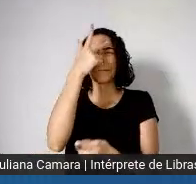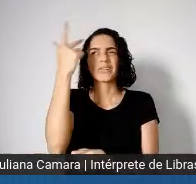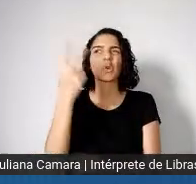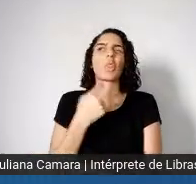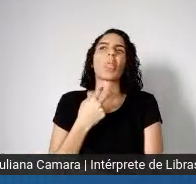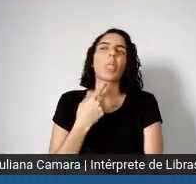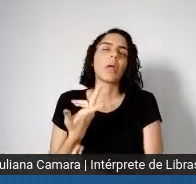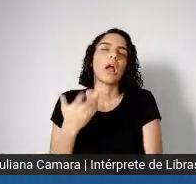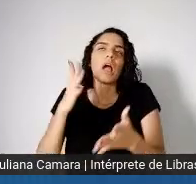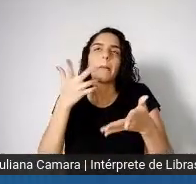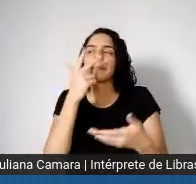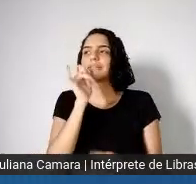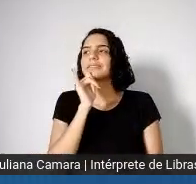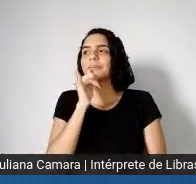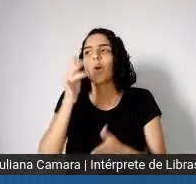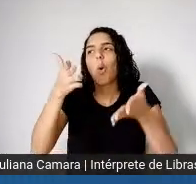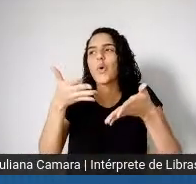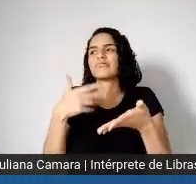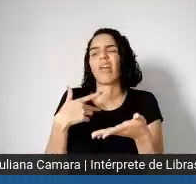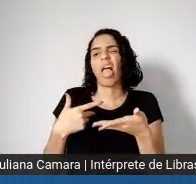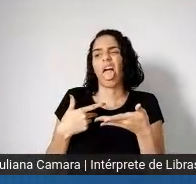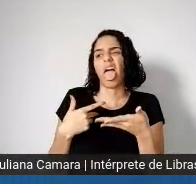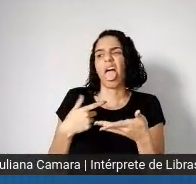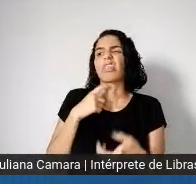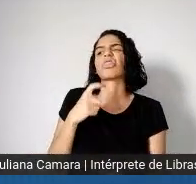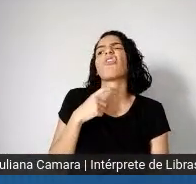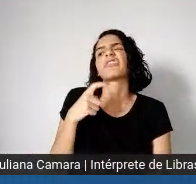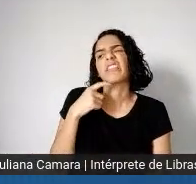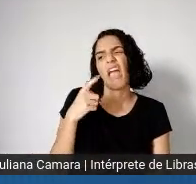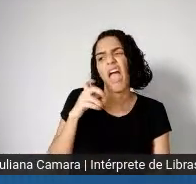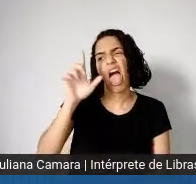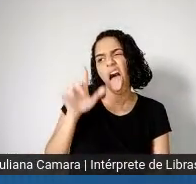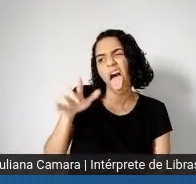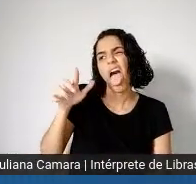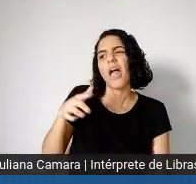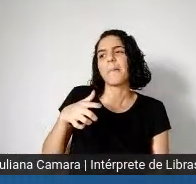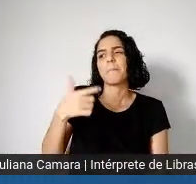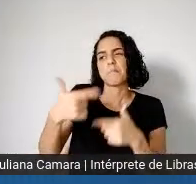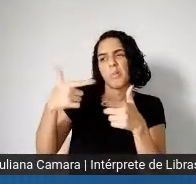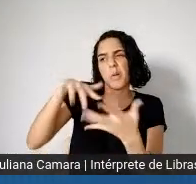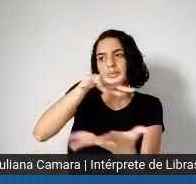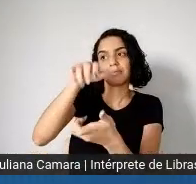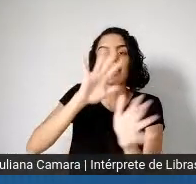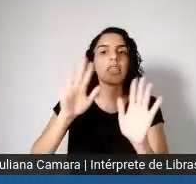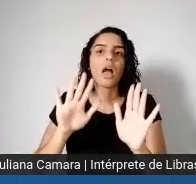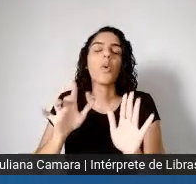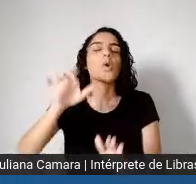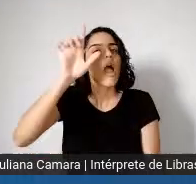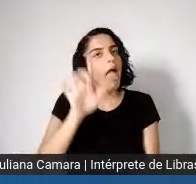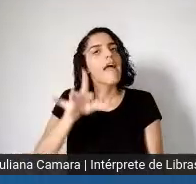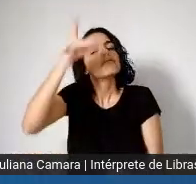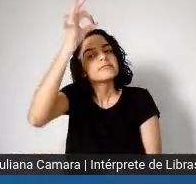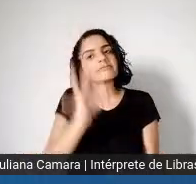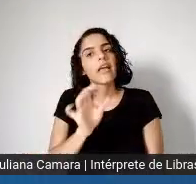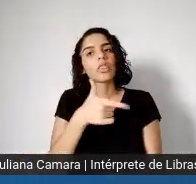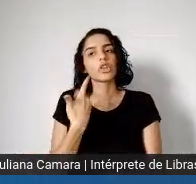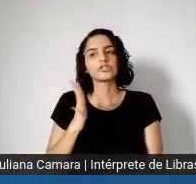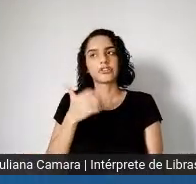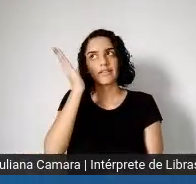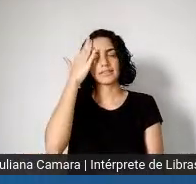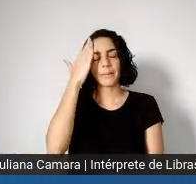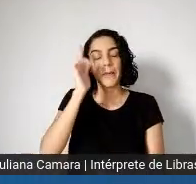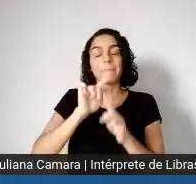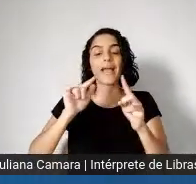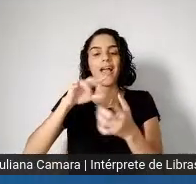questionar isso, ela é um problema global, né, e que ela está, se vincula a uma complexa rede, né,